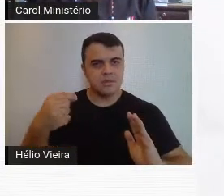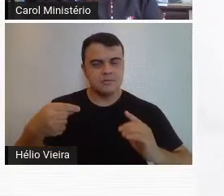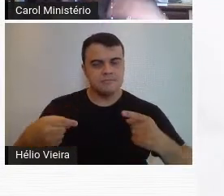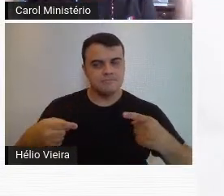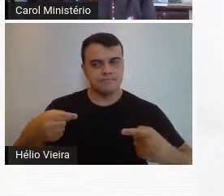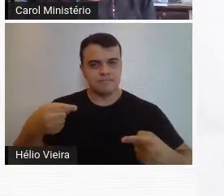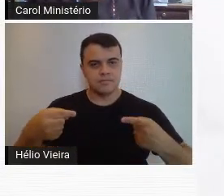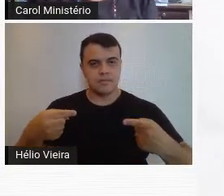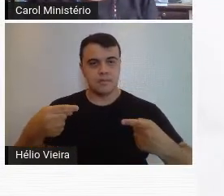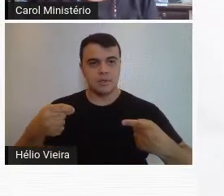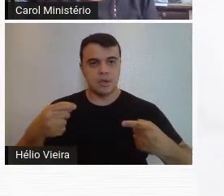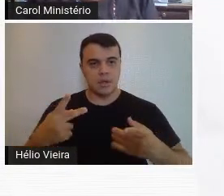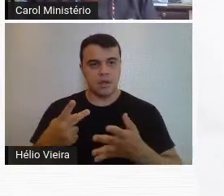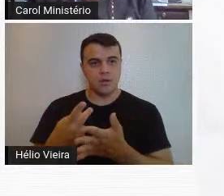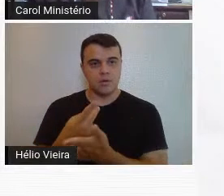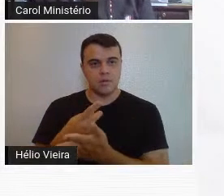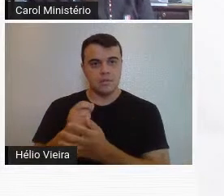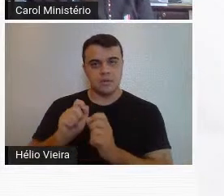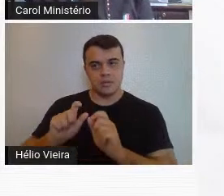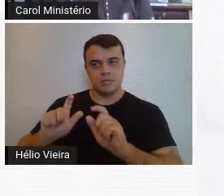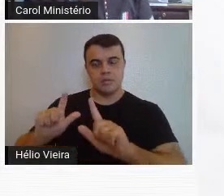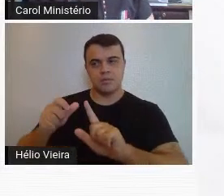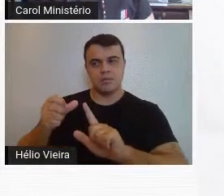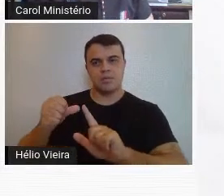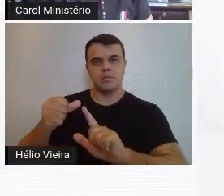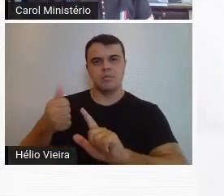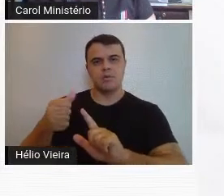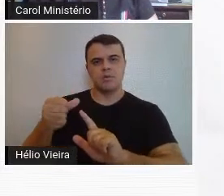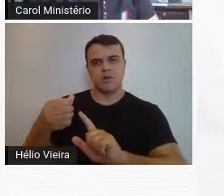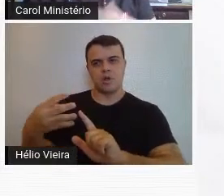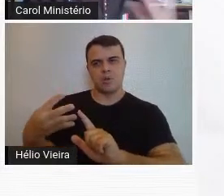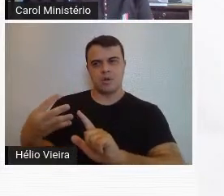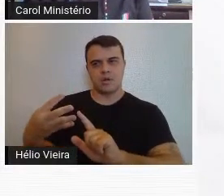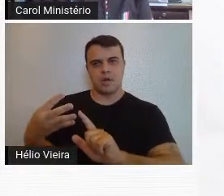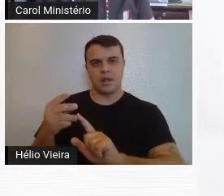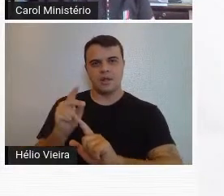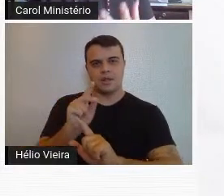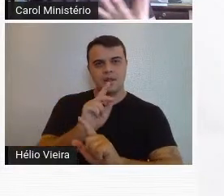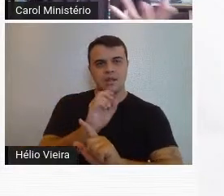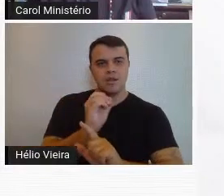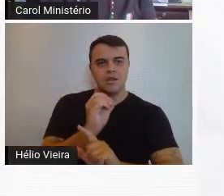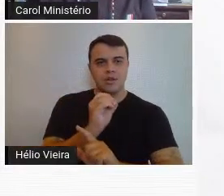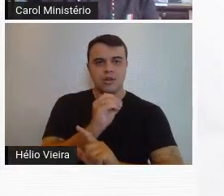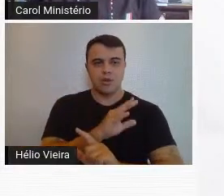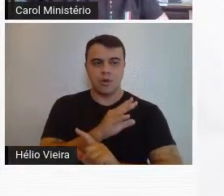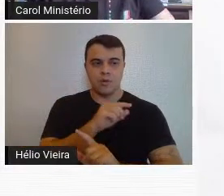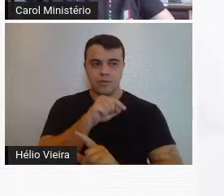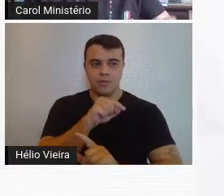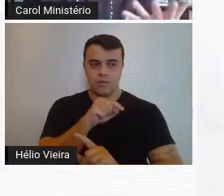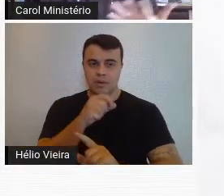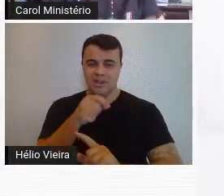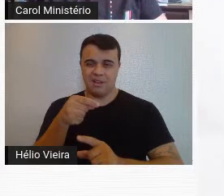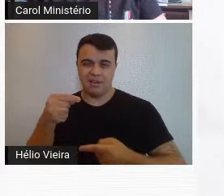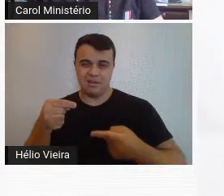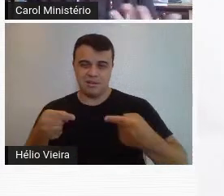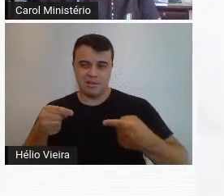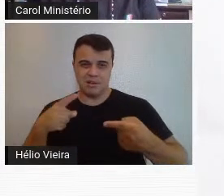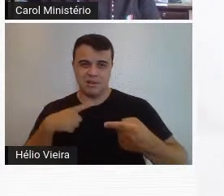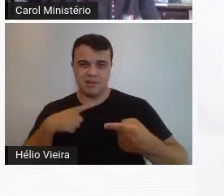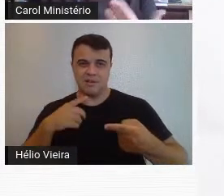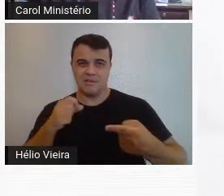que vai culminar realmente na exposição de 44, entre a tradição e a modernidade, essas contradições